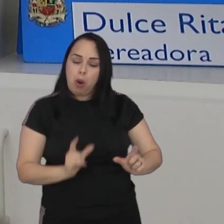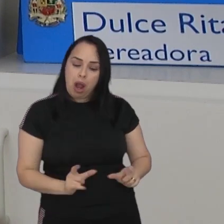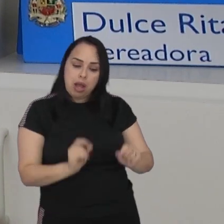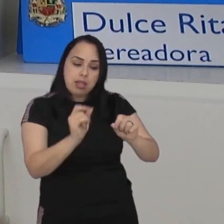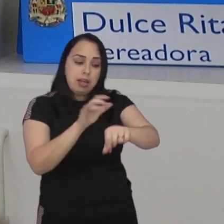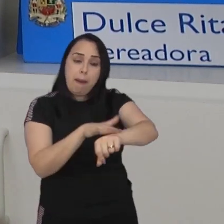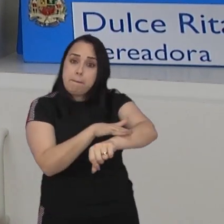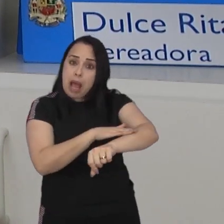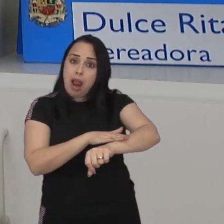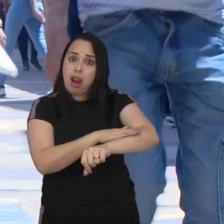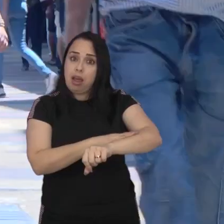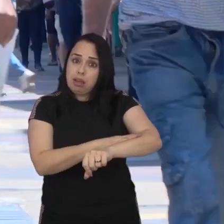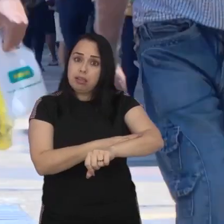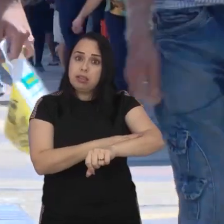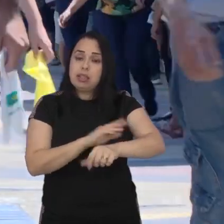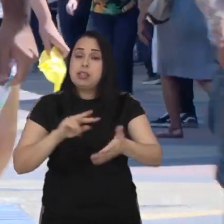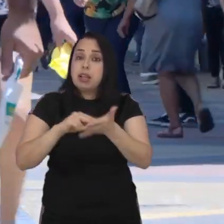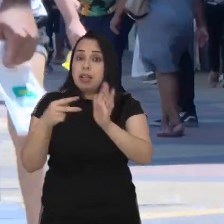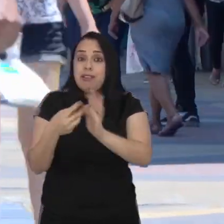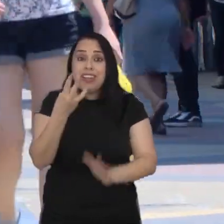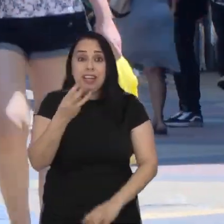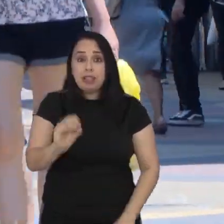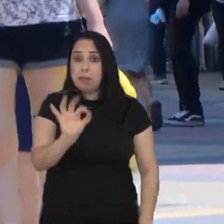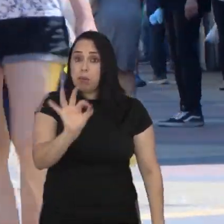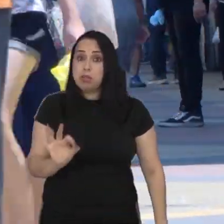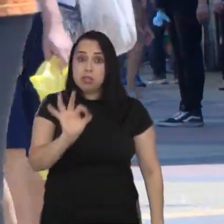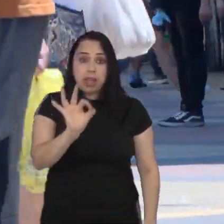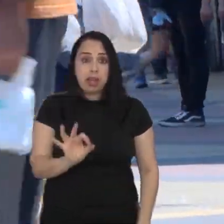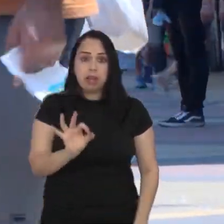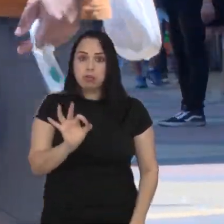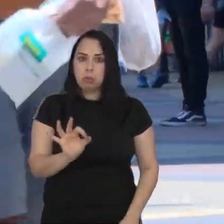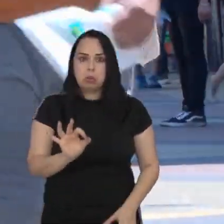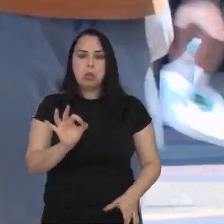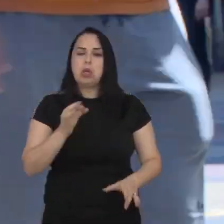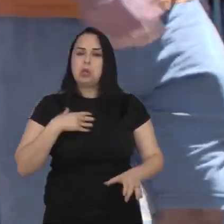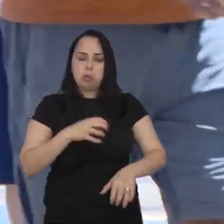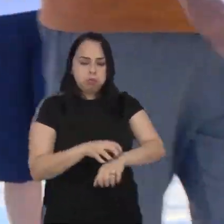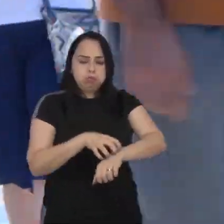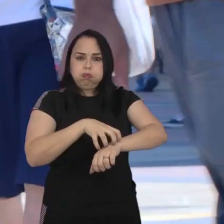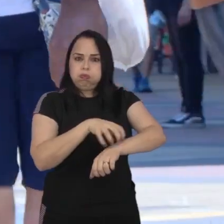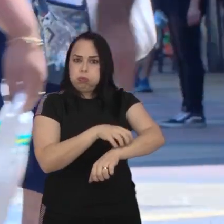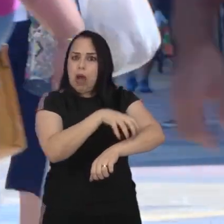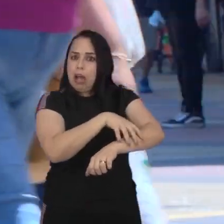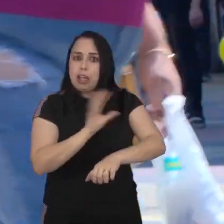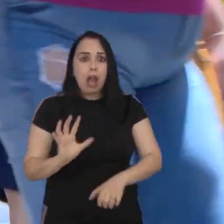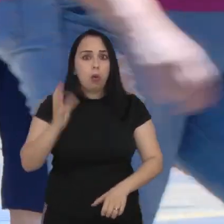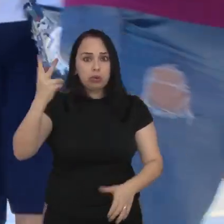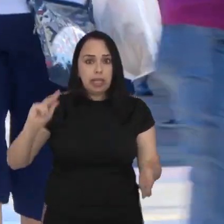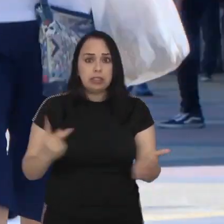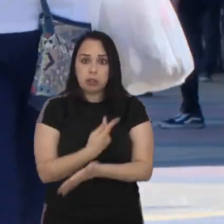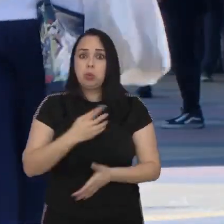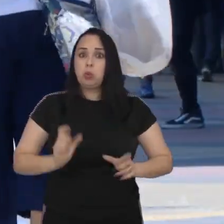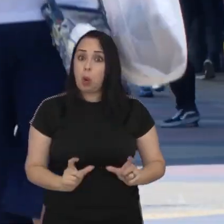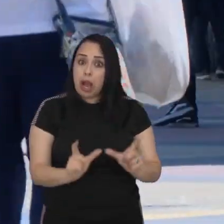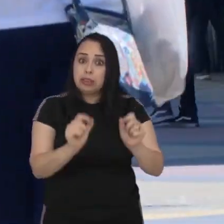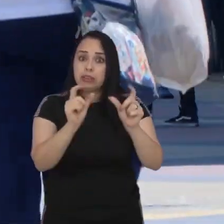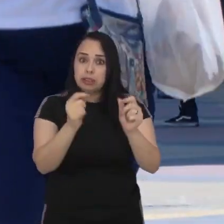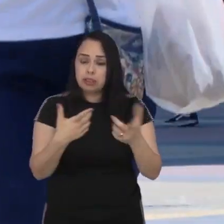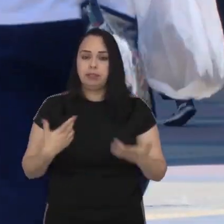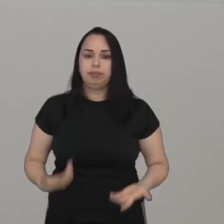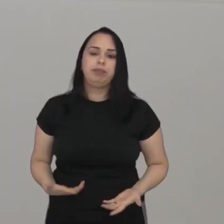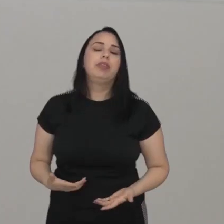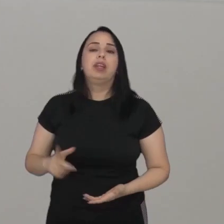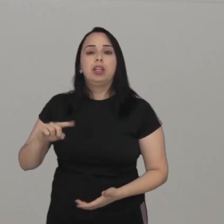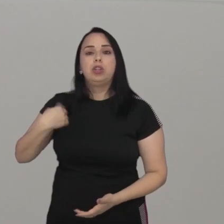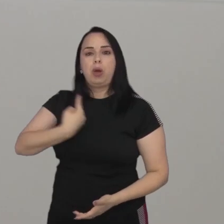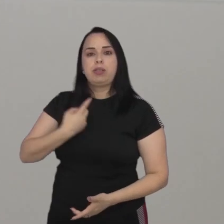exemplo do câncer de pele Atualmente ele representa 30% de todos os tumores malignos registrados no país